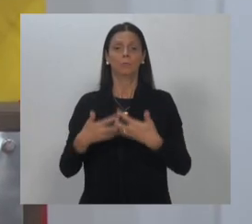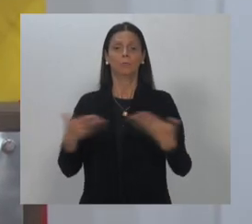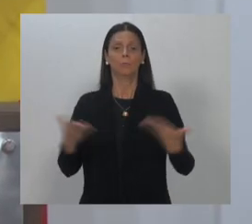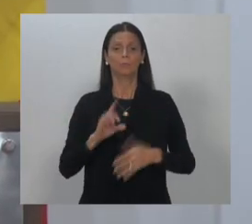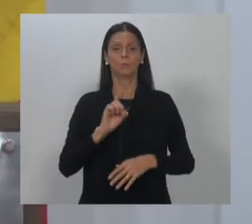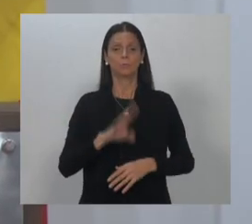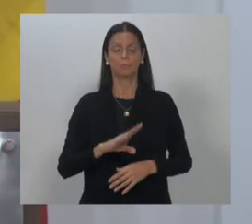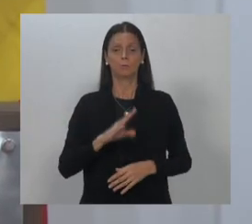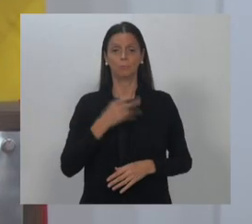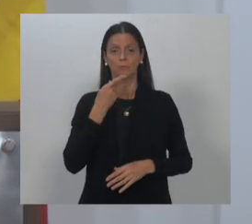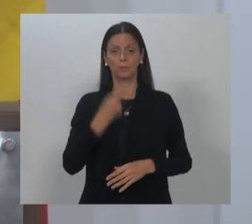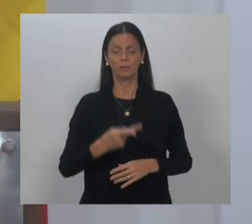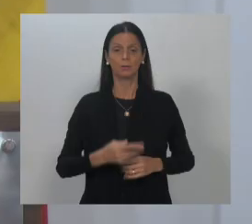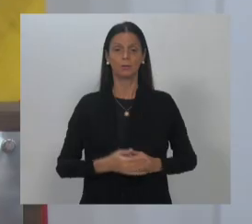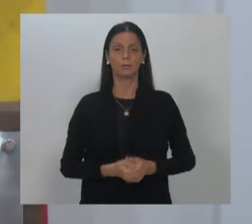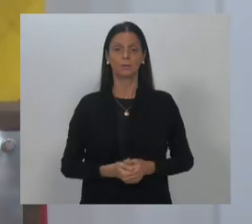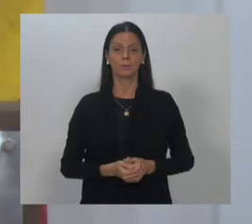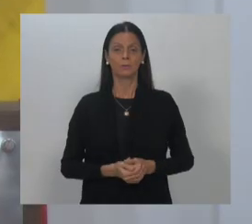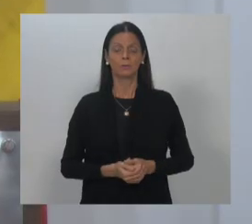momento.